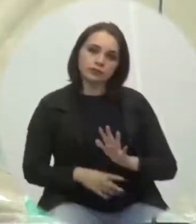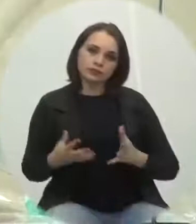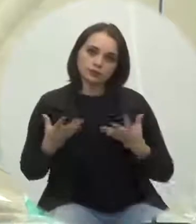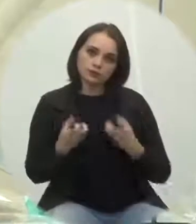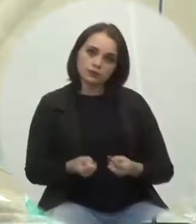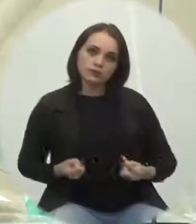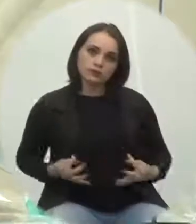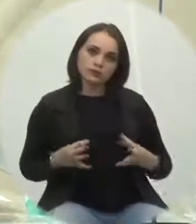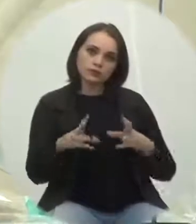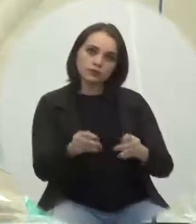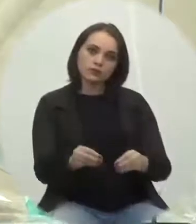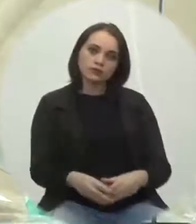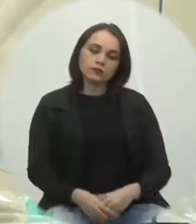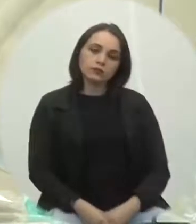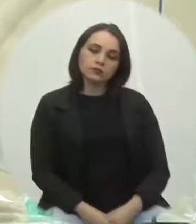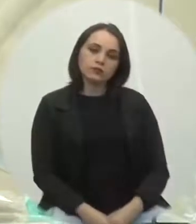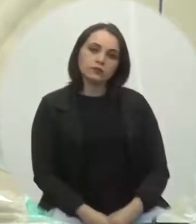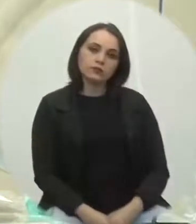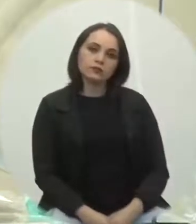por unanimidade.